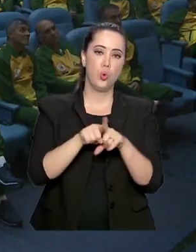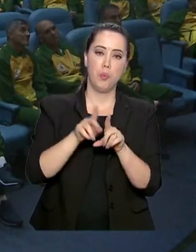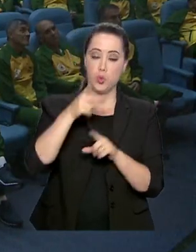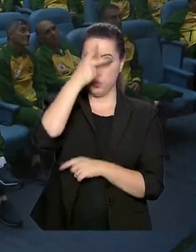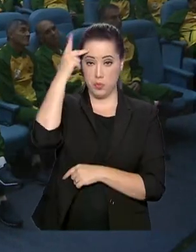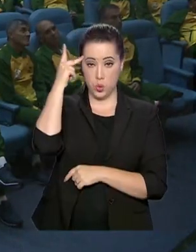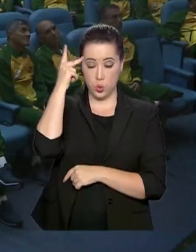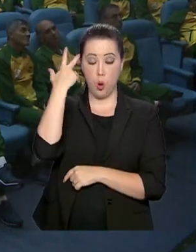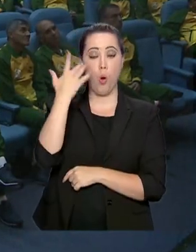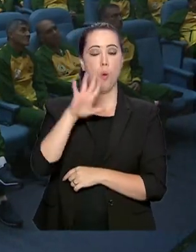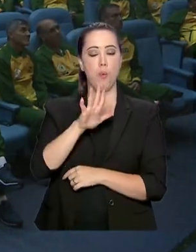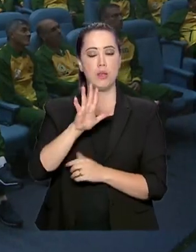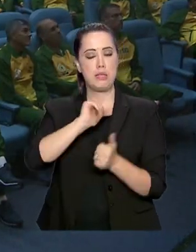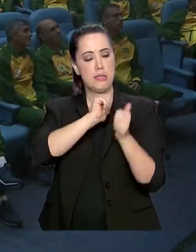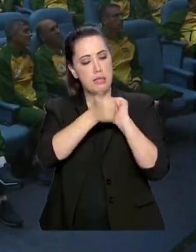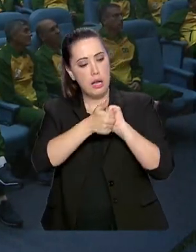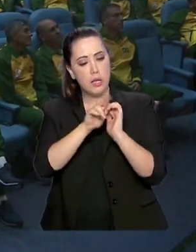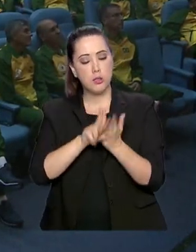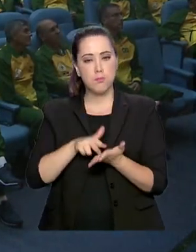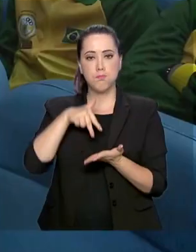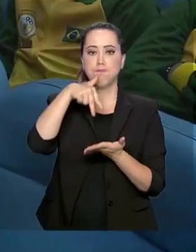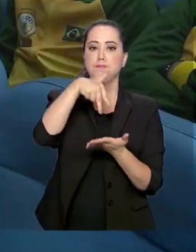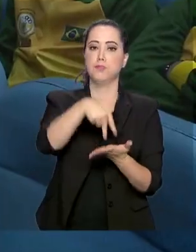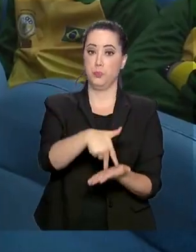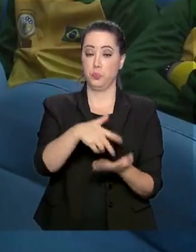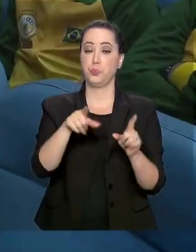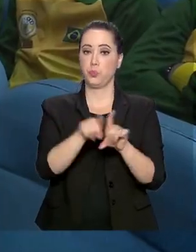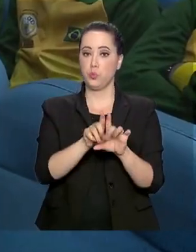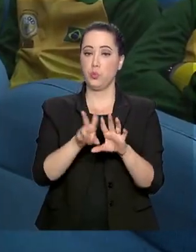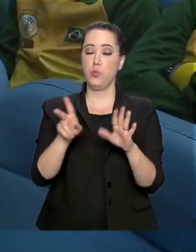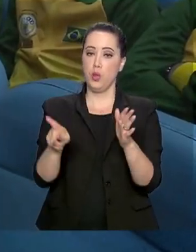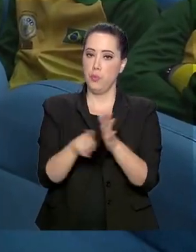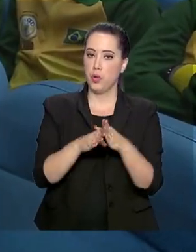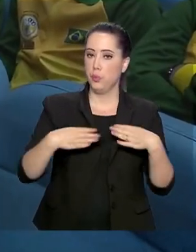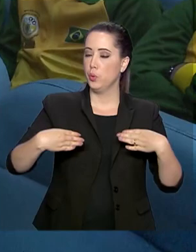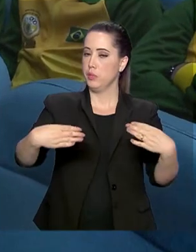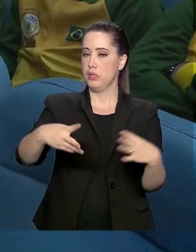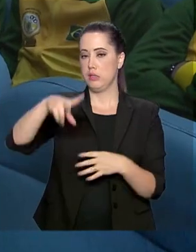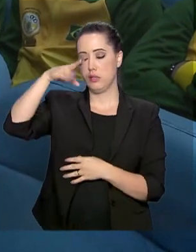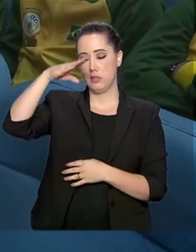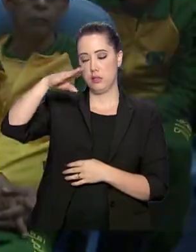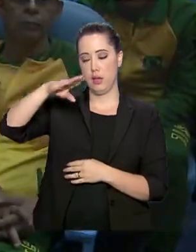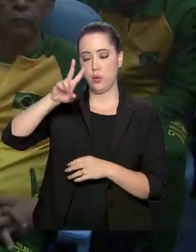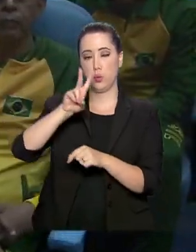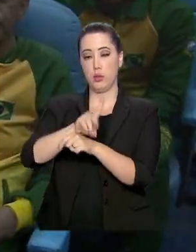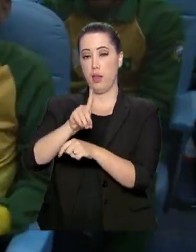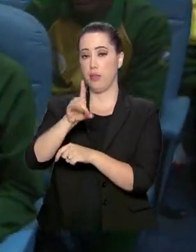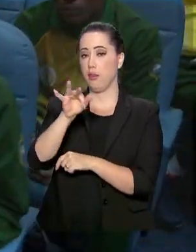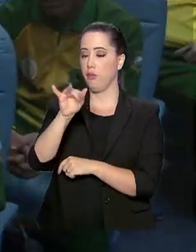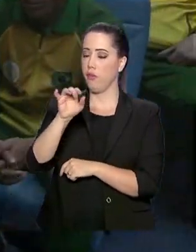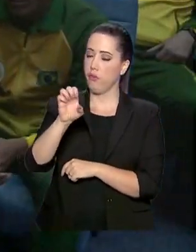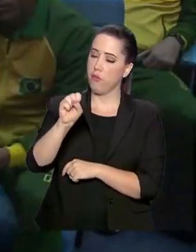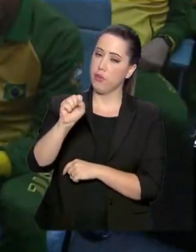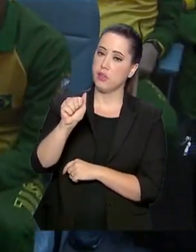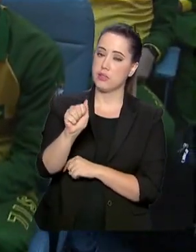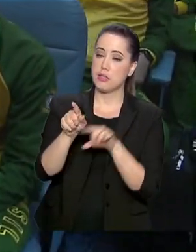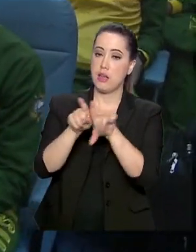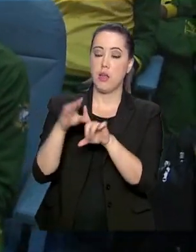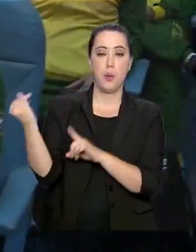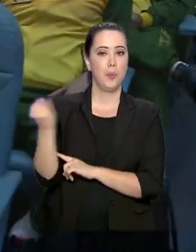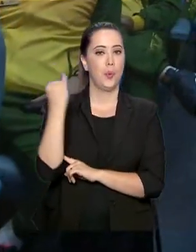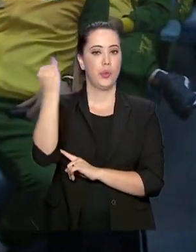alto rendimento do Ministério da Defesa. Essa competição é uma importante etapa na preparação dos atletas